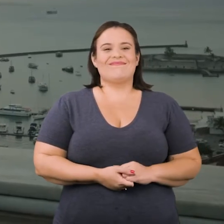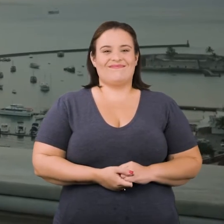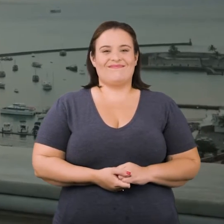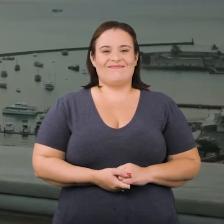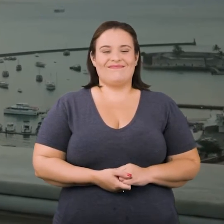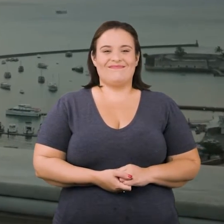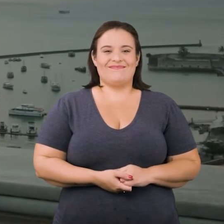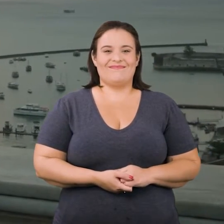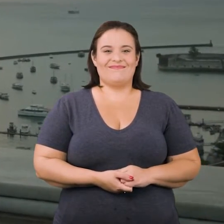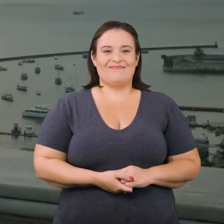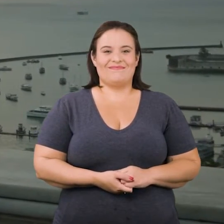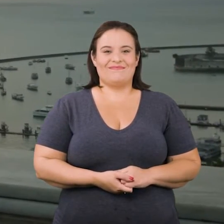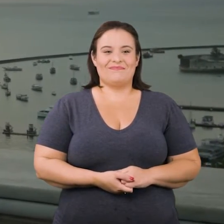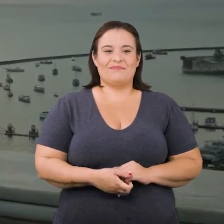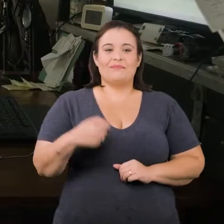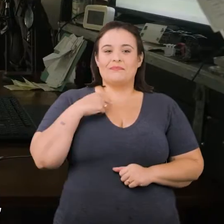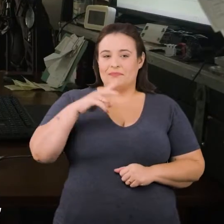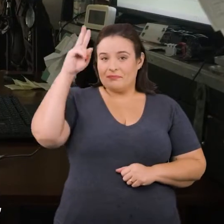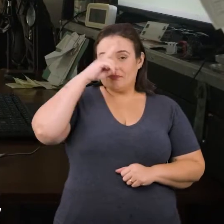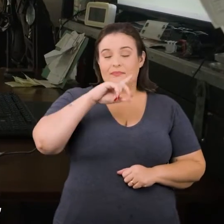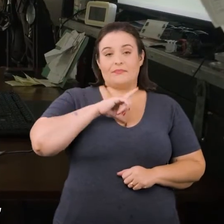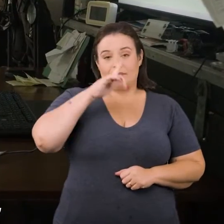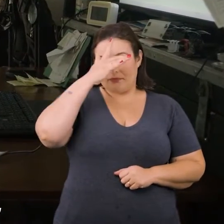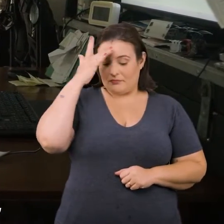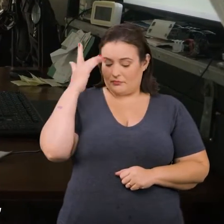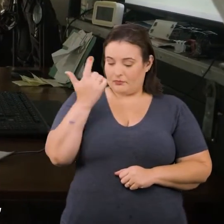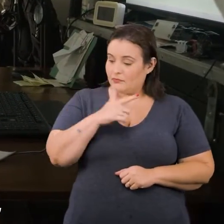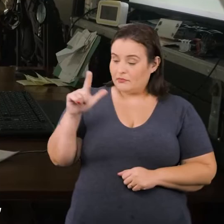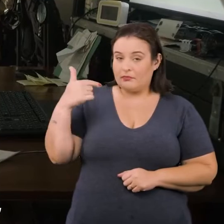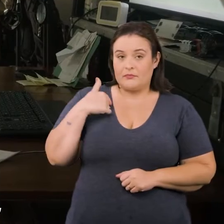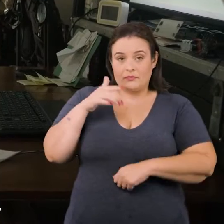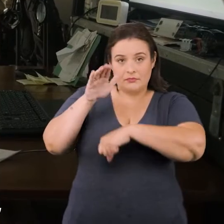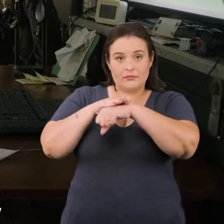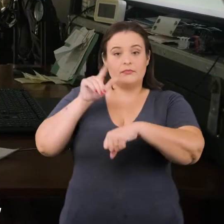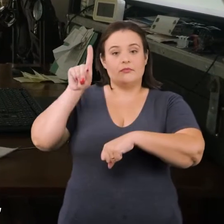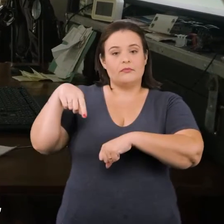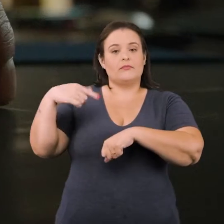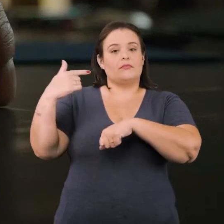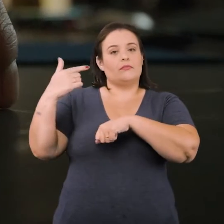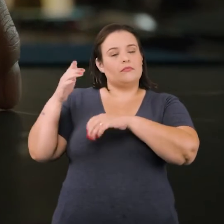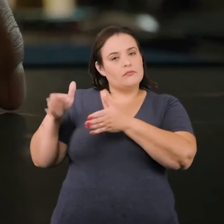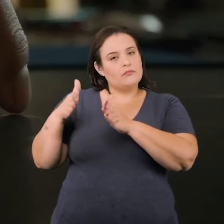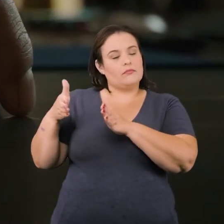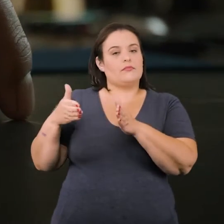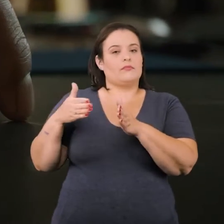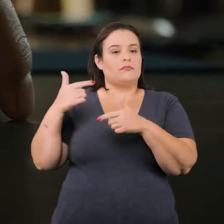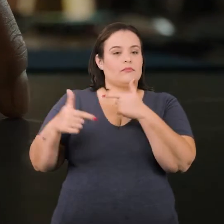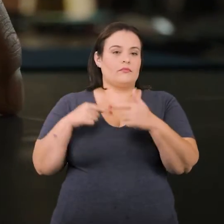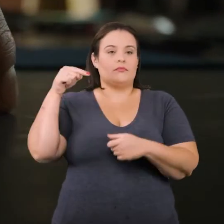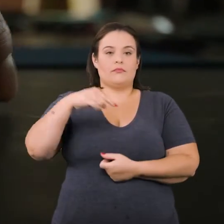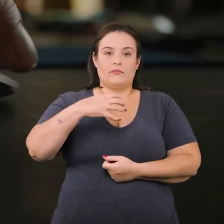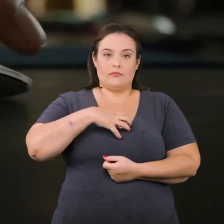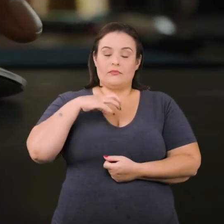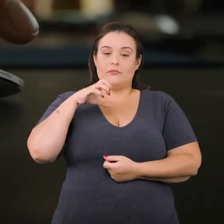Da parte alta da cidade, ele contempla o mar. Eu lembro de ter outra pessoa que eu acionei, que era uma produtora atuante aqui em